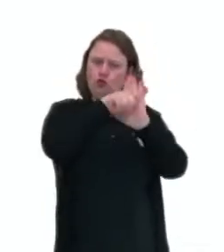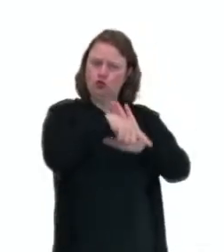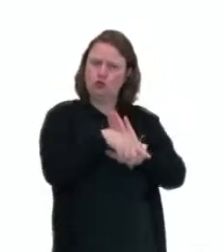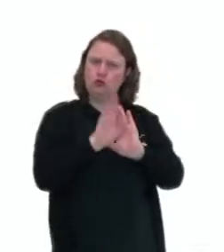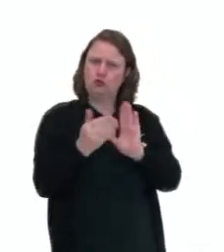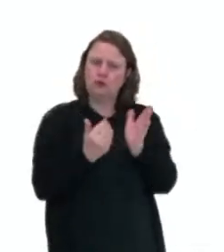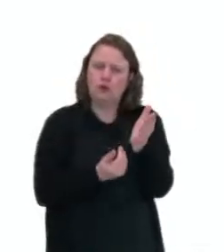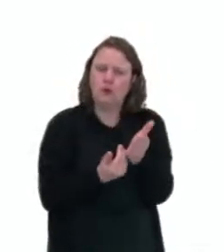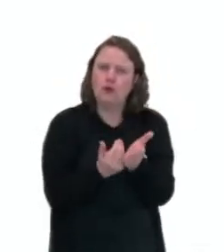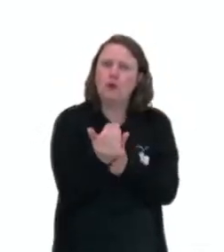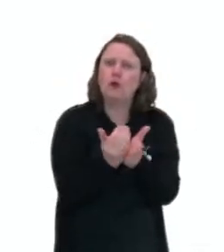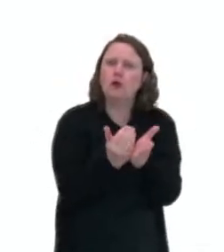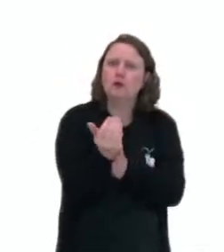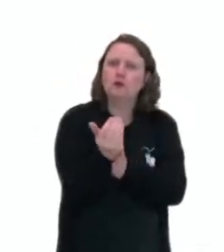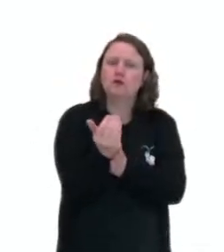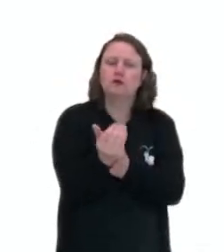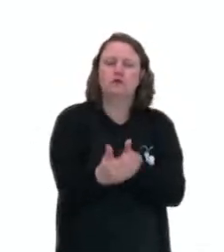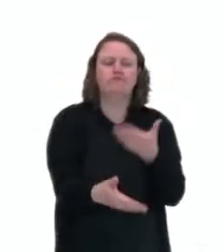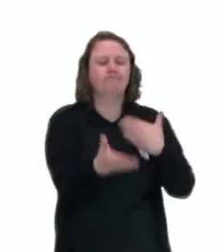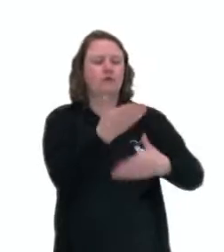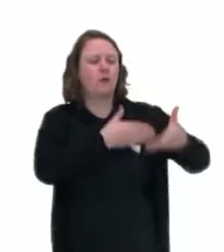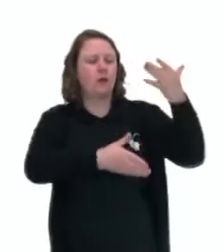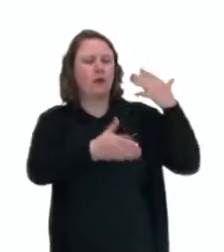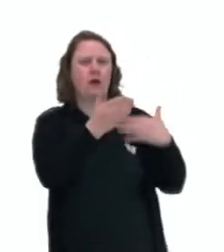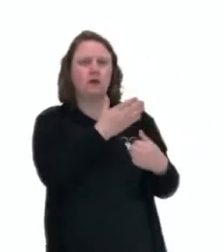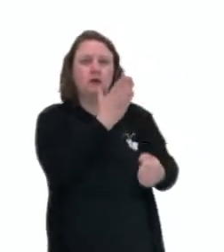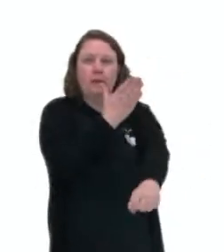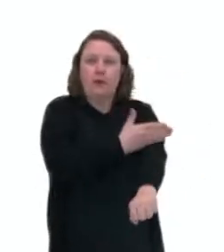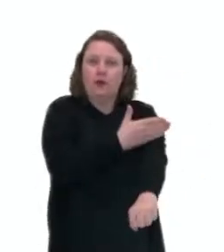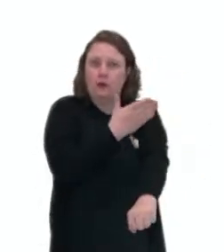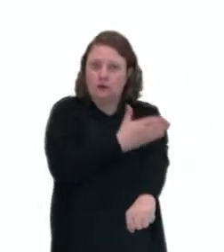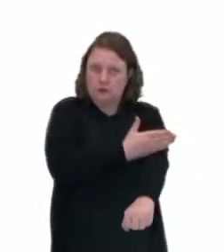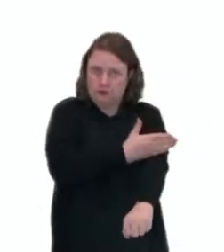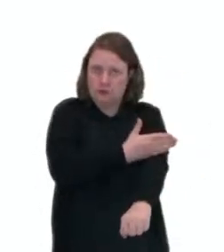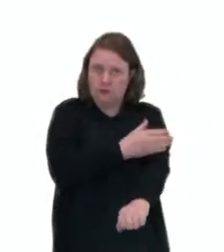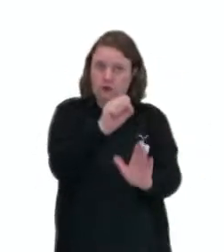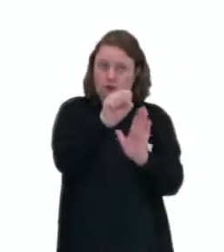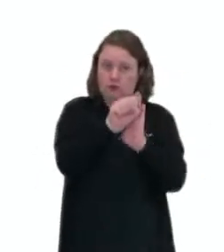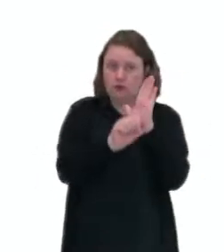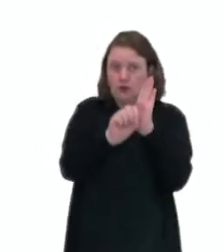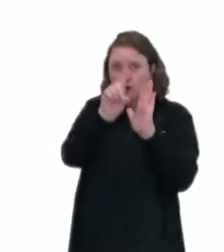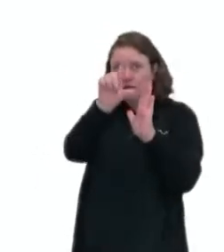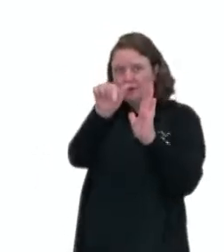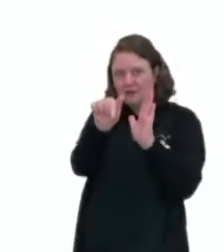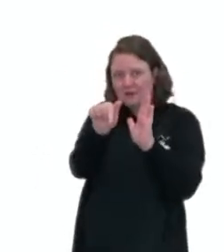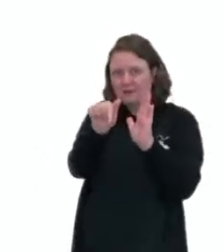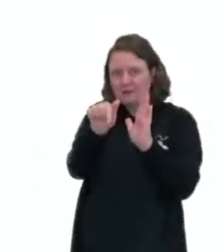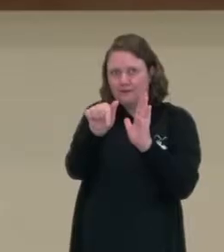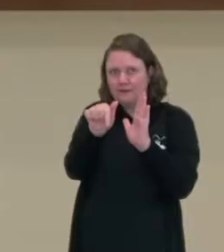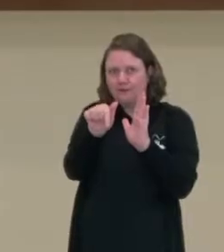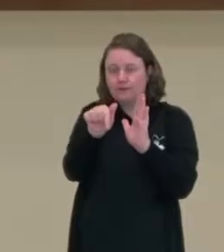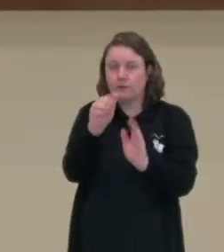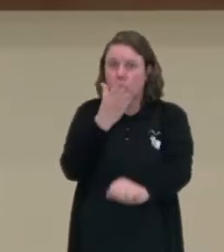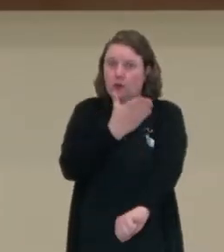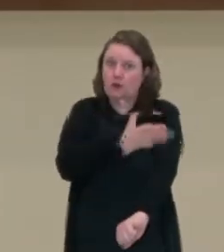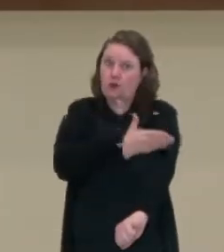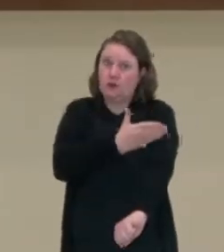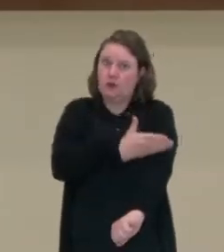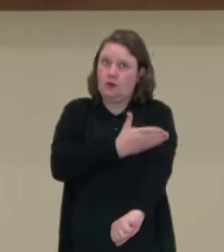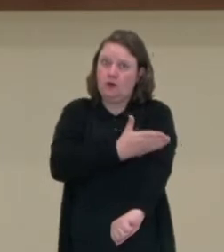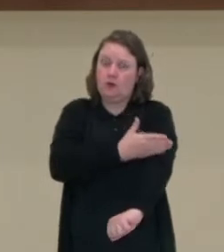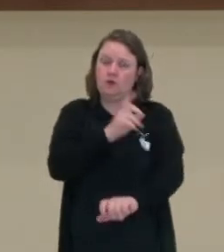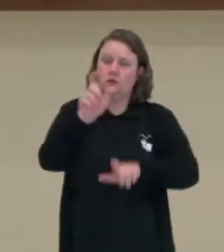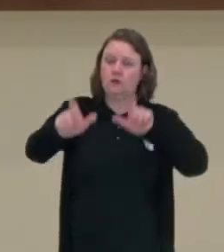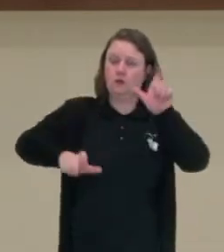origem medieval e se afirma como especialização artística no século XVII. Então vai ser na Idade Média que os